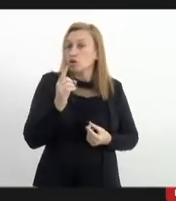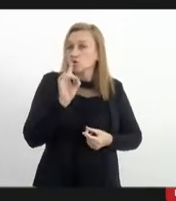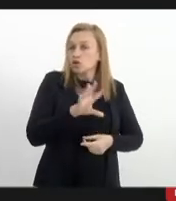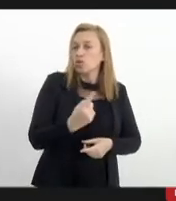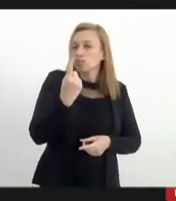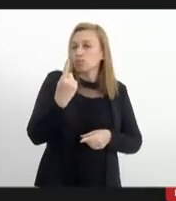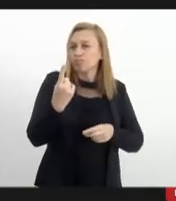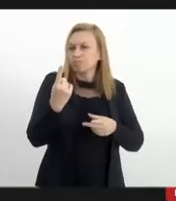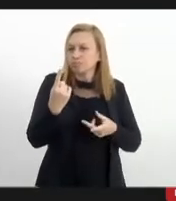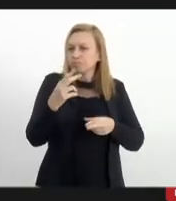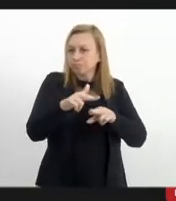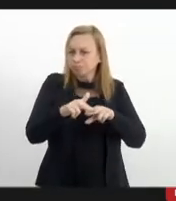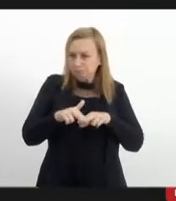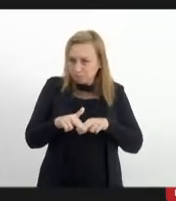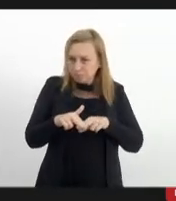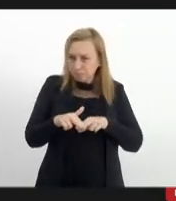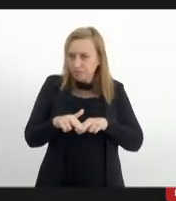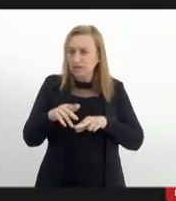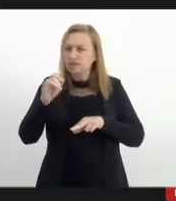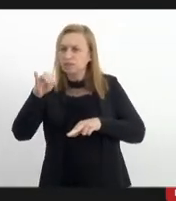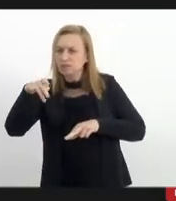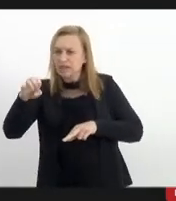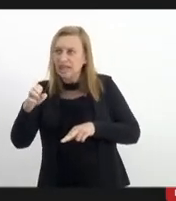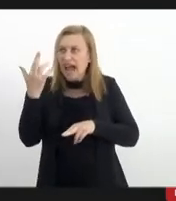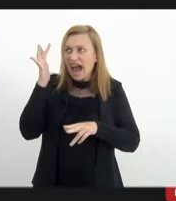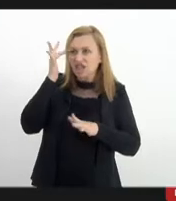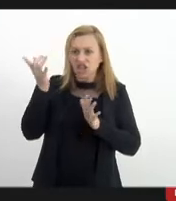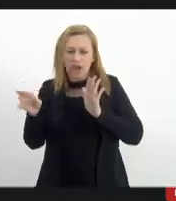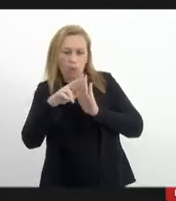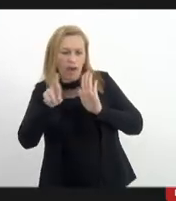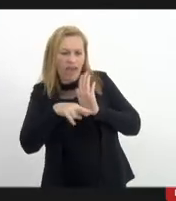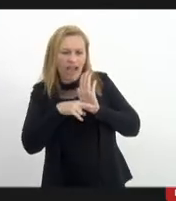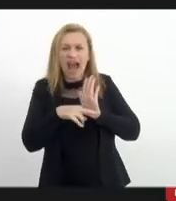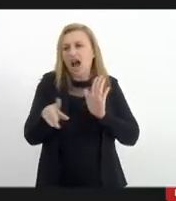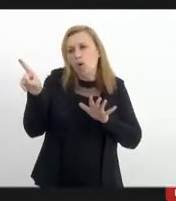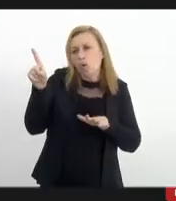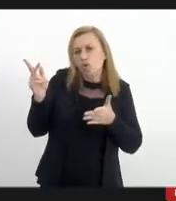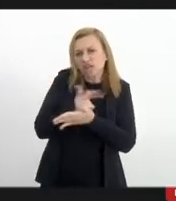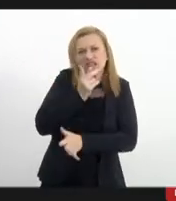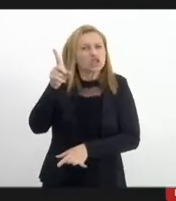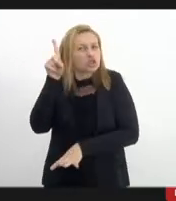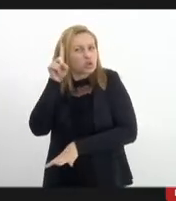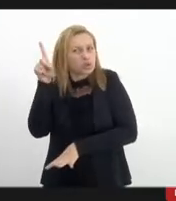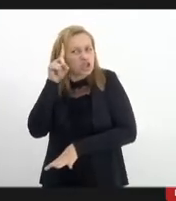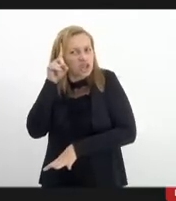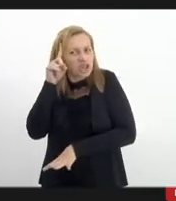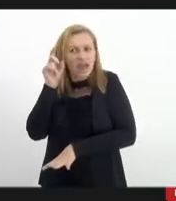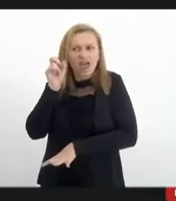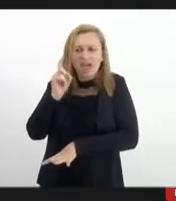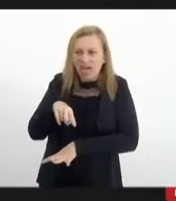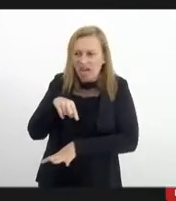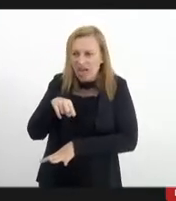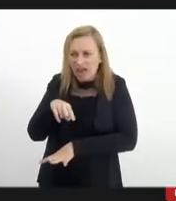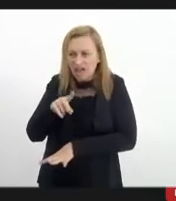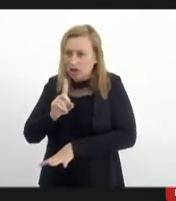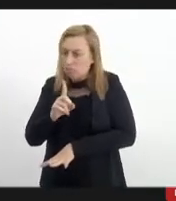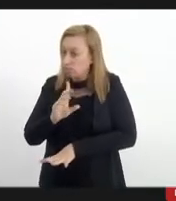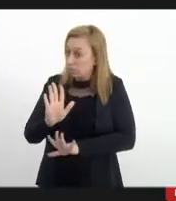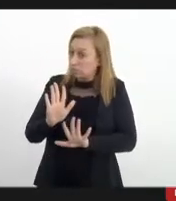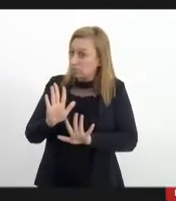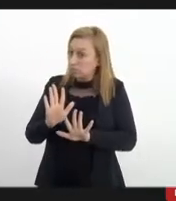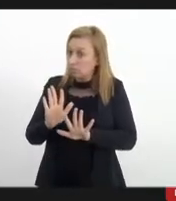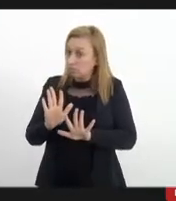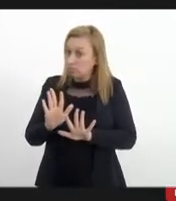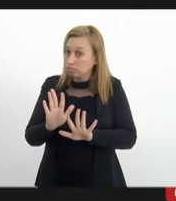é querer tratar a excepcionalidade como uma regra. Já que acontece todo dia, isso deixa de ser excepcional. Alto lá, pelo amor de